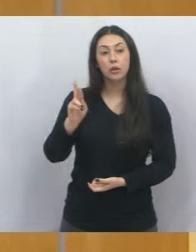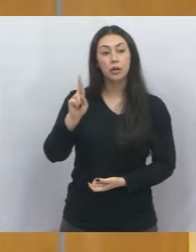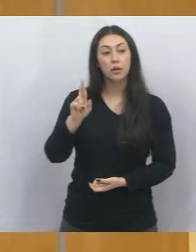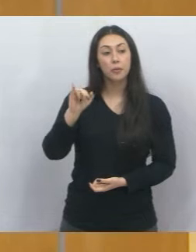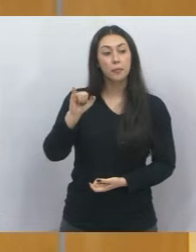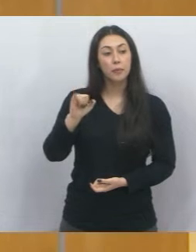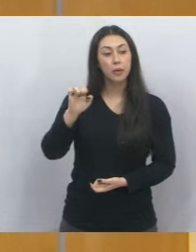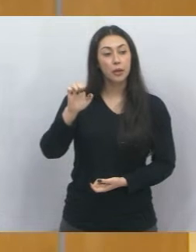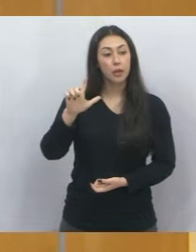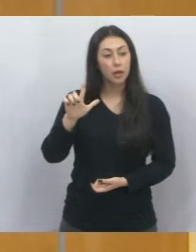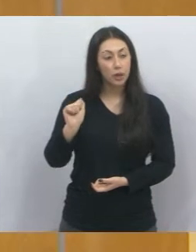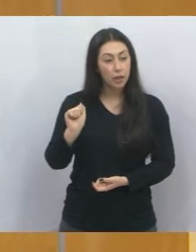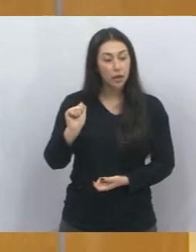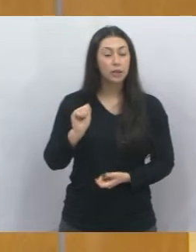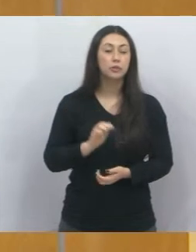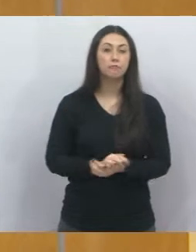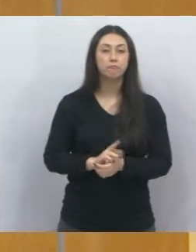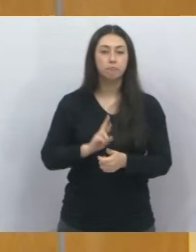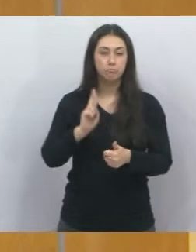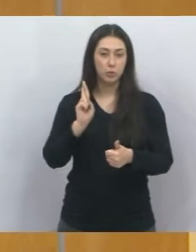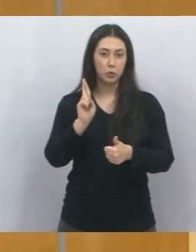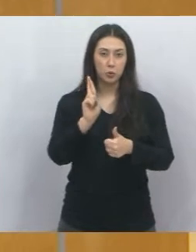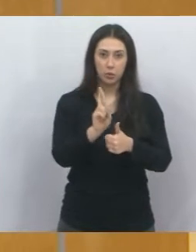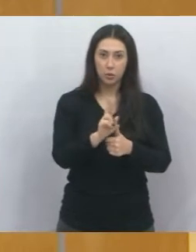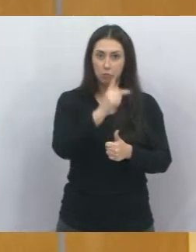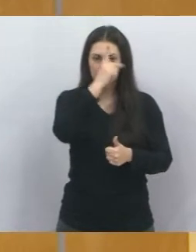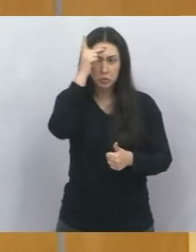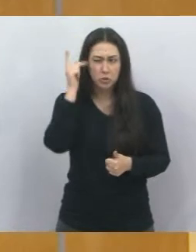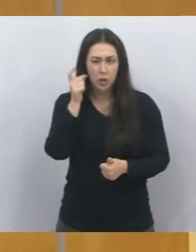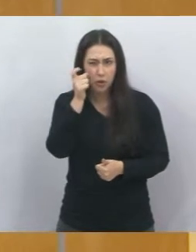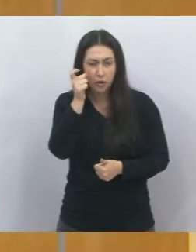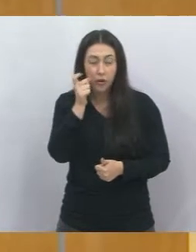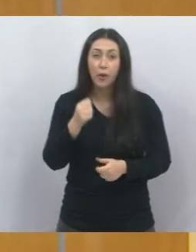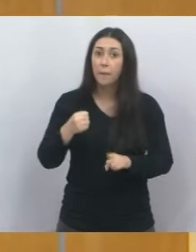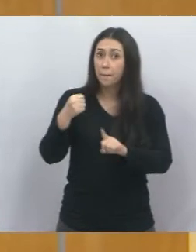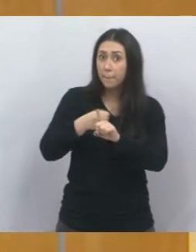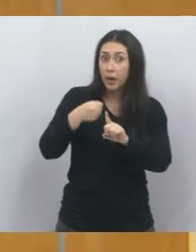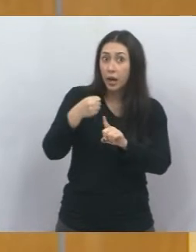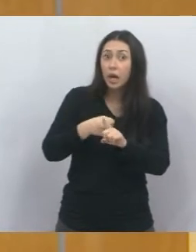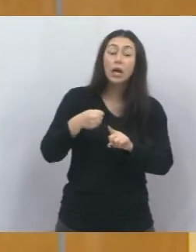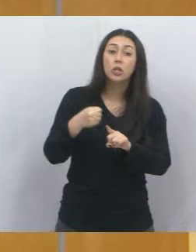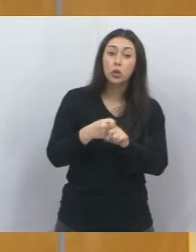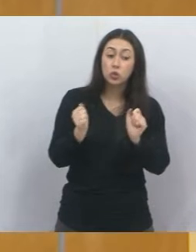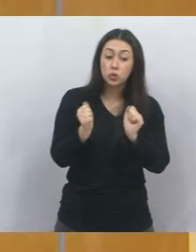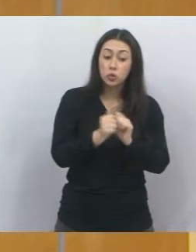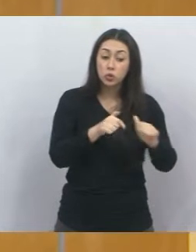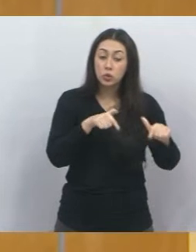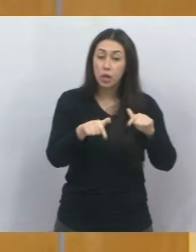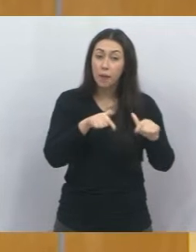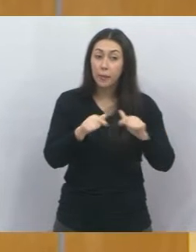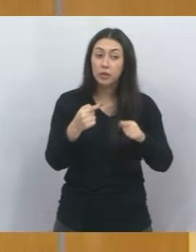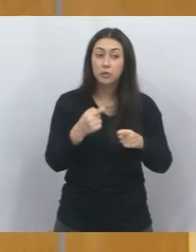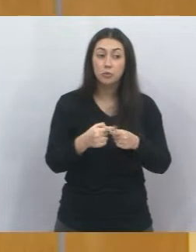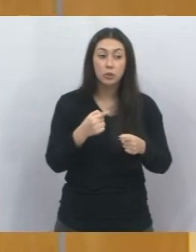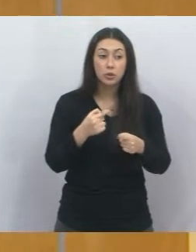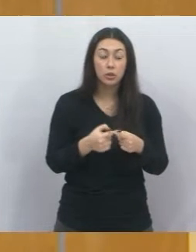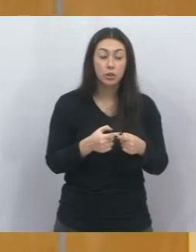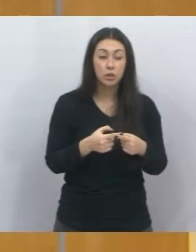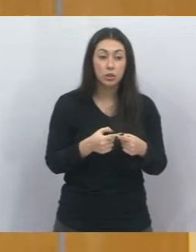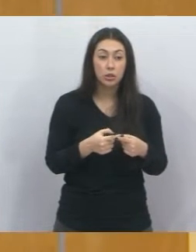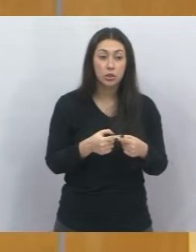procuradora, que muitos viram aí nas redes sociais, na TV, que foi agredida pelo seu companheiro de trabalho, devido a ela